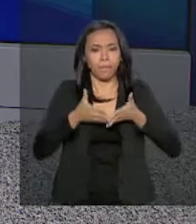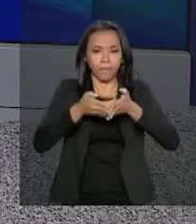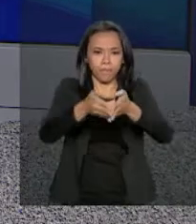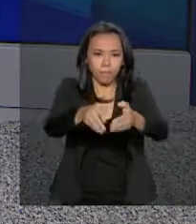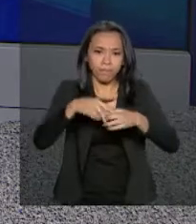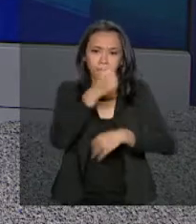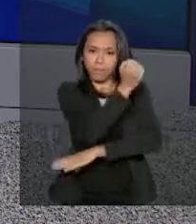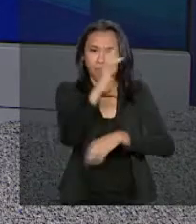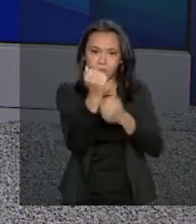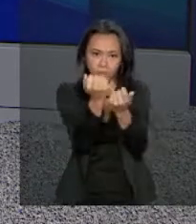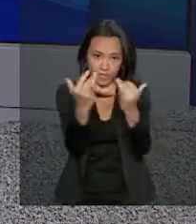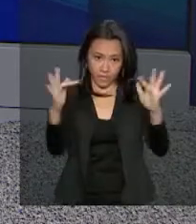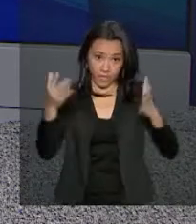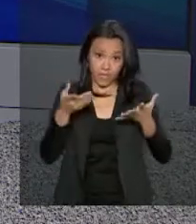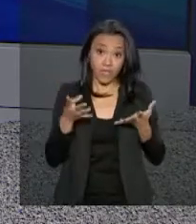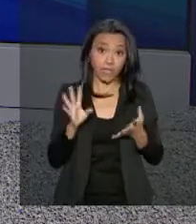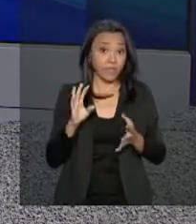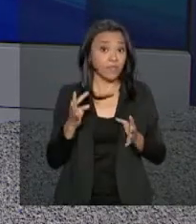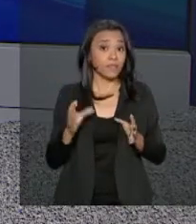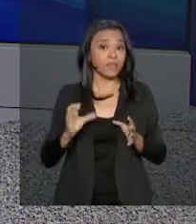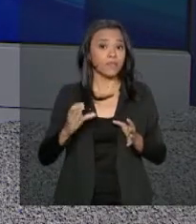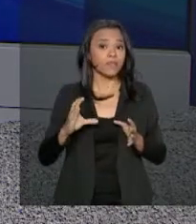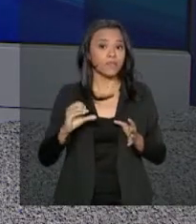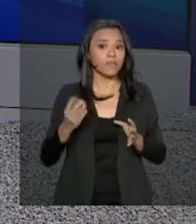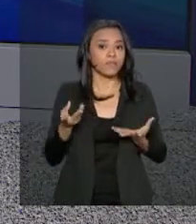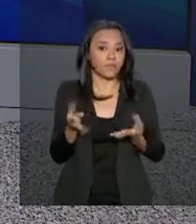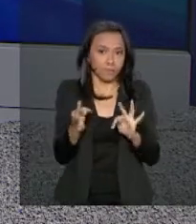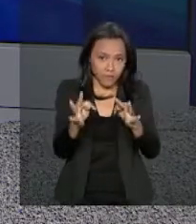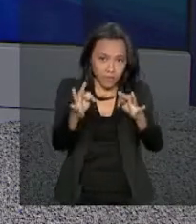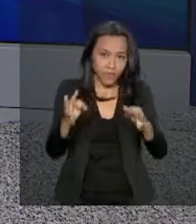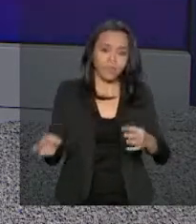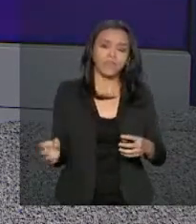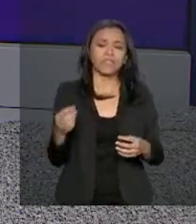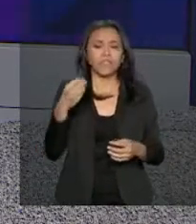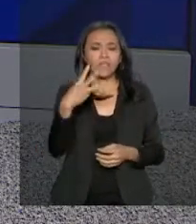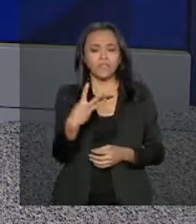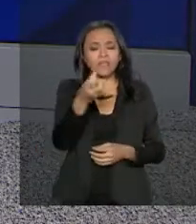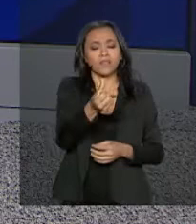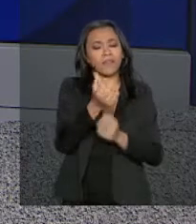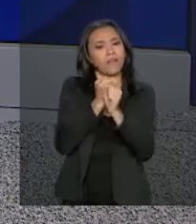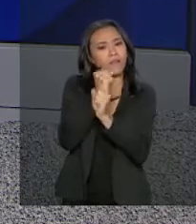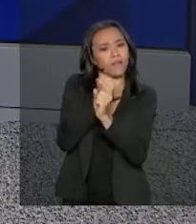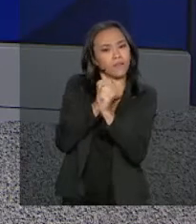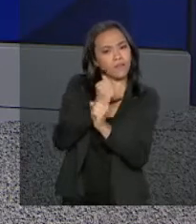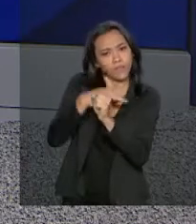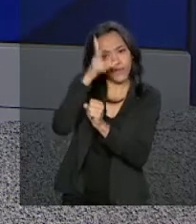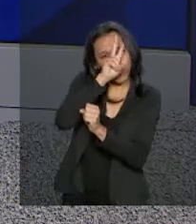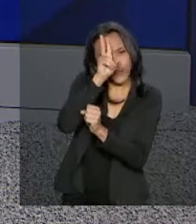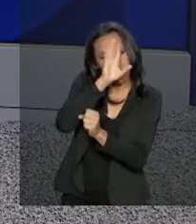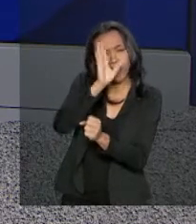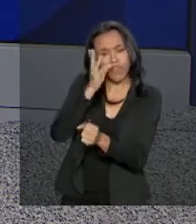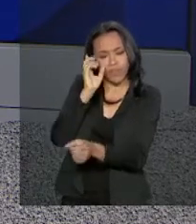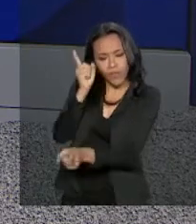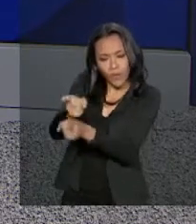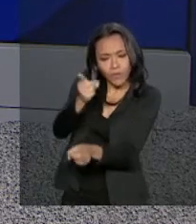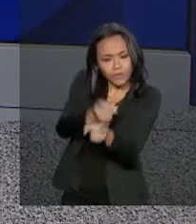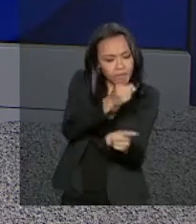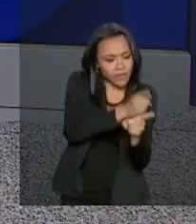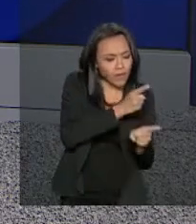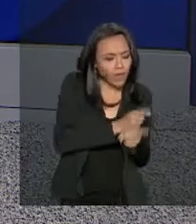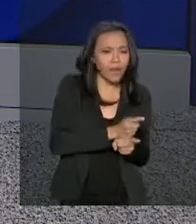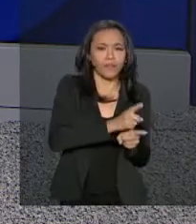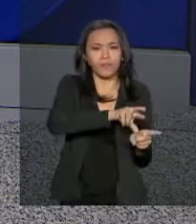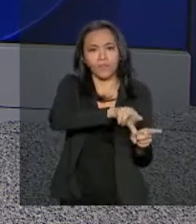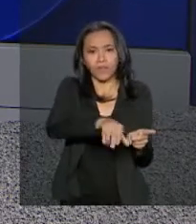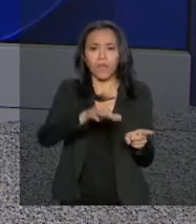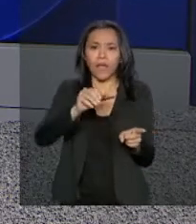Tecnologia, Inovações e Comunicações. Nesses 36 anos de história, muito já foi encontrado, como o uso potencial